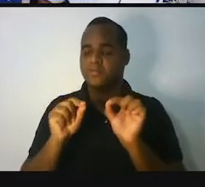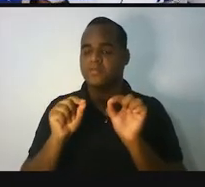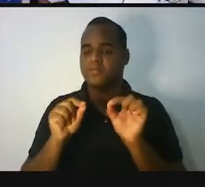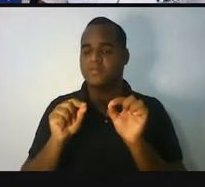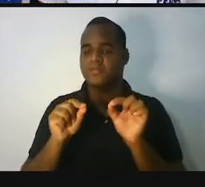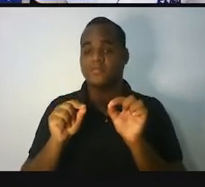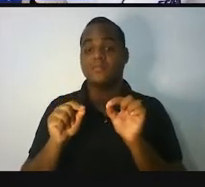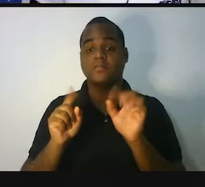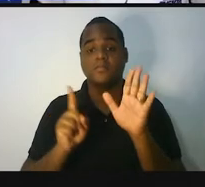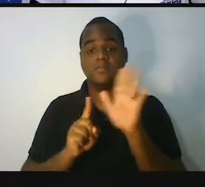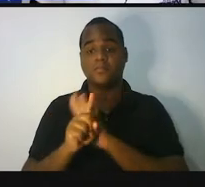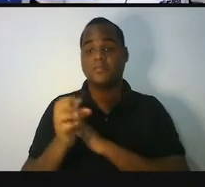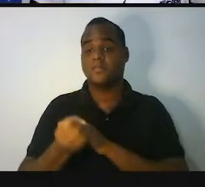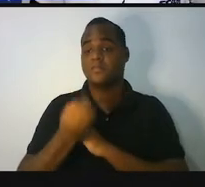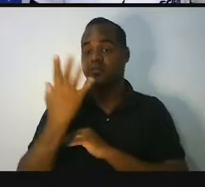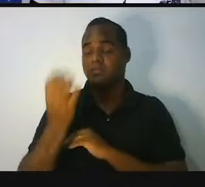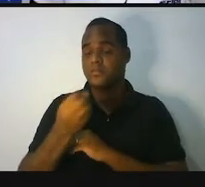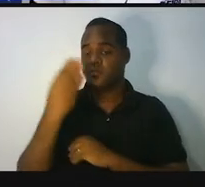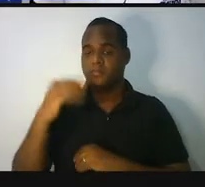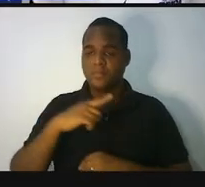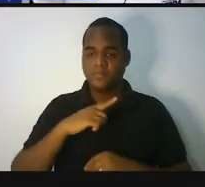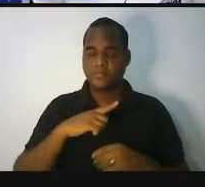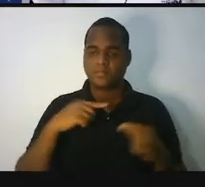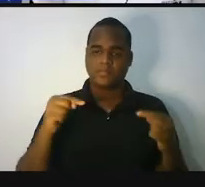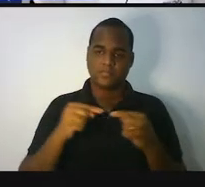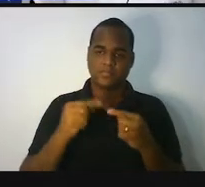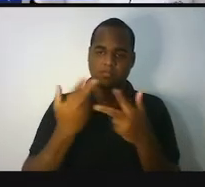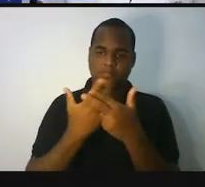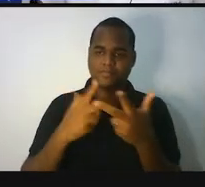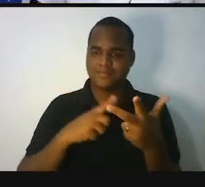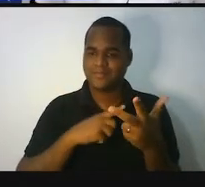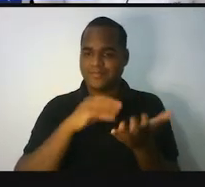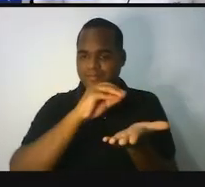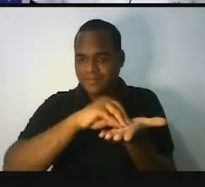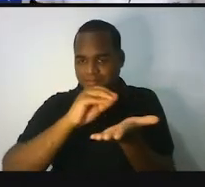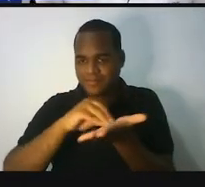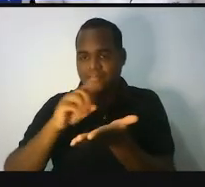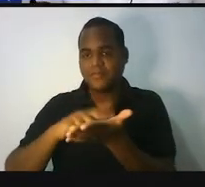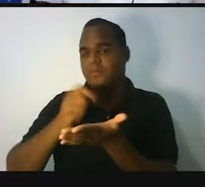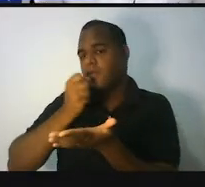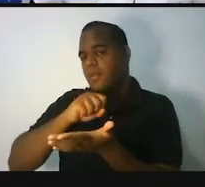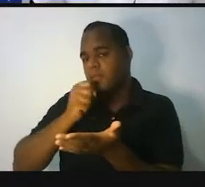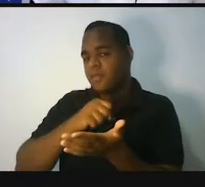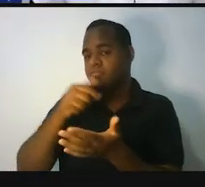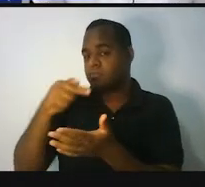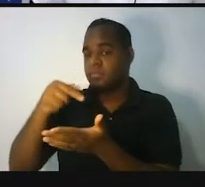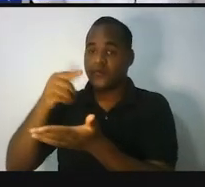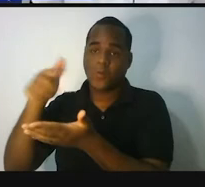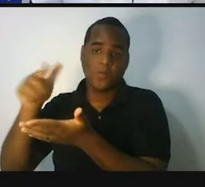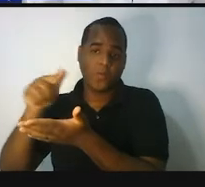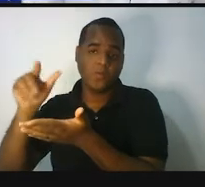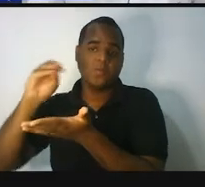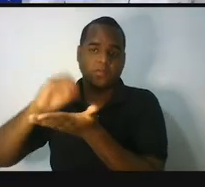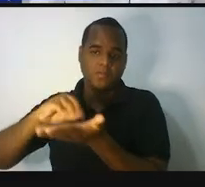Quantos pirulitos ainda faltam ser distribuídos para sete crianças restantes?